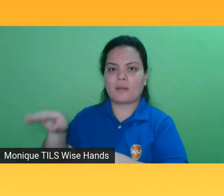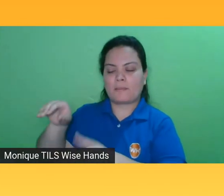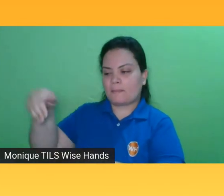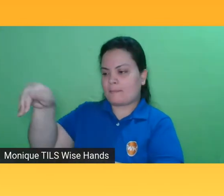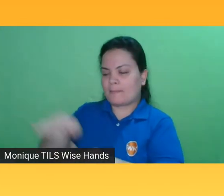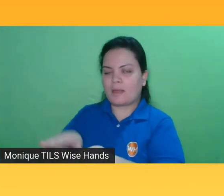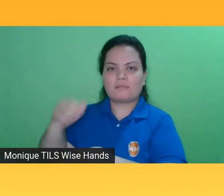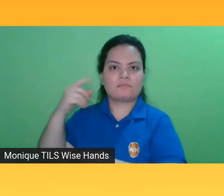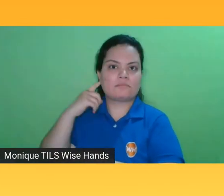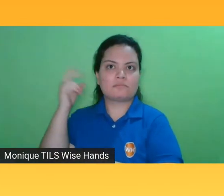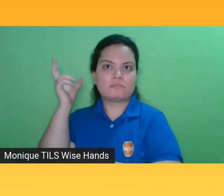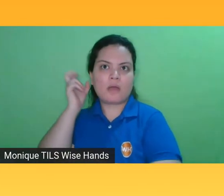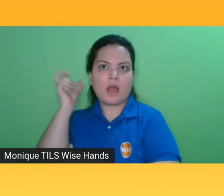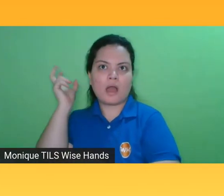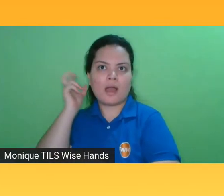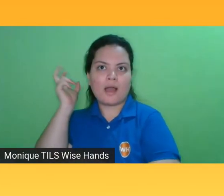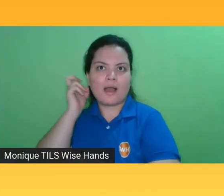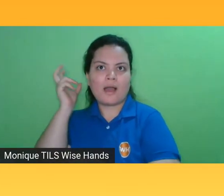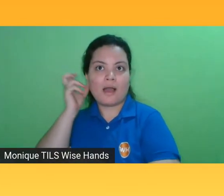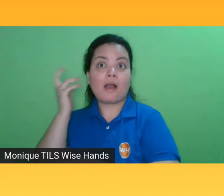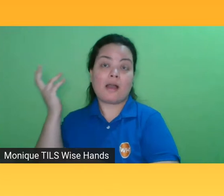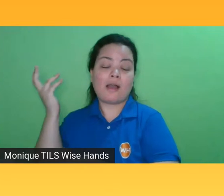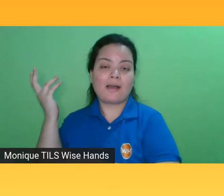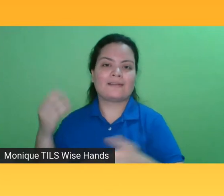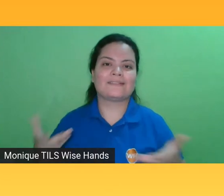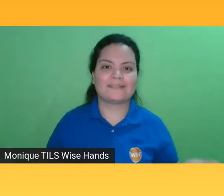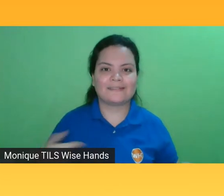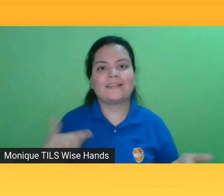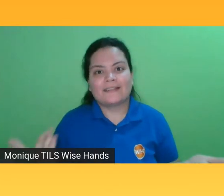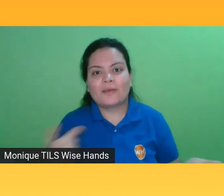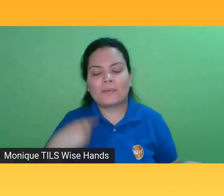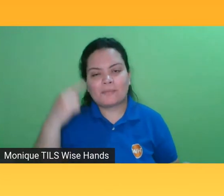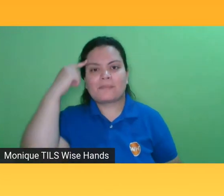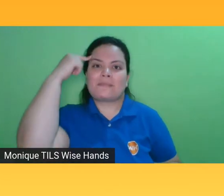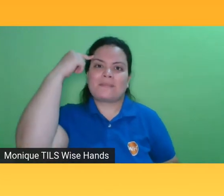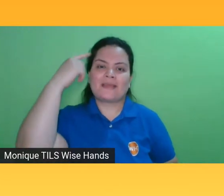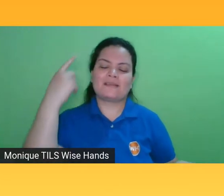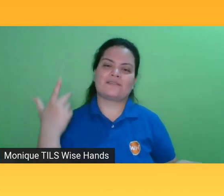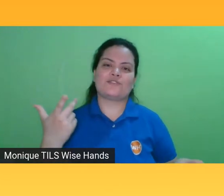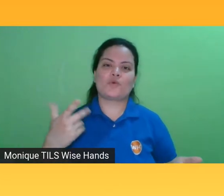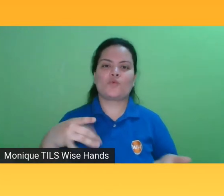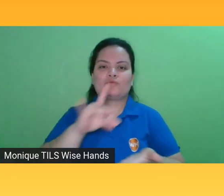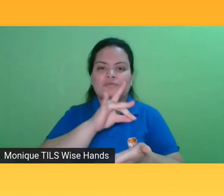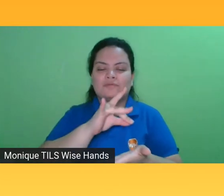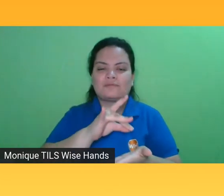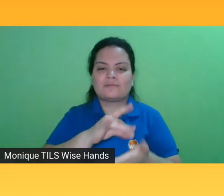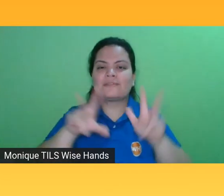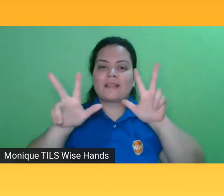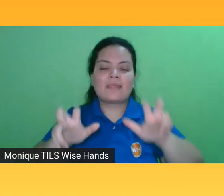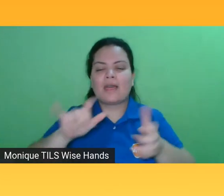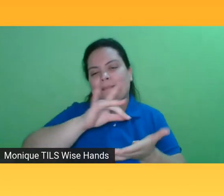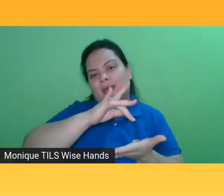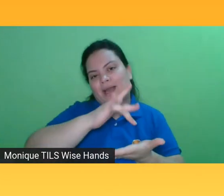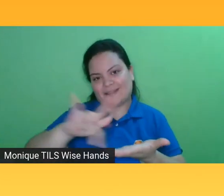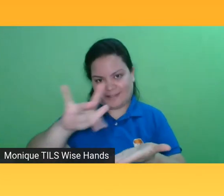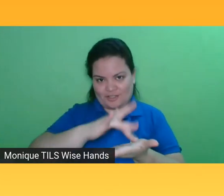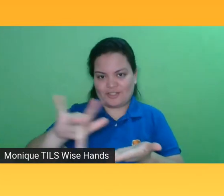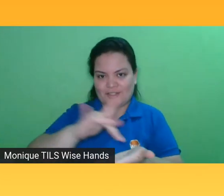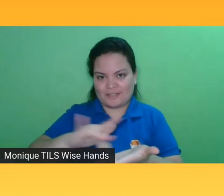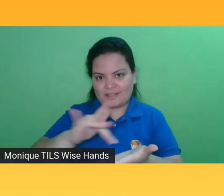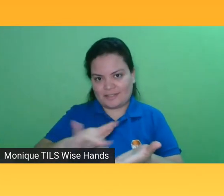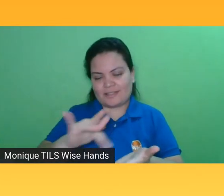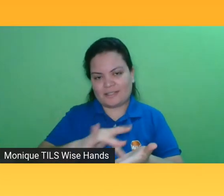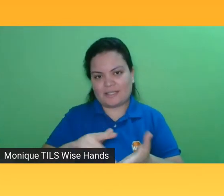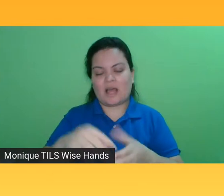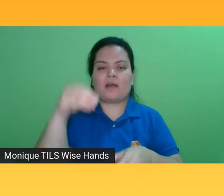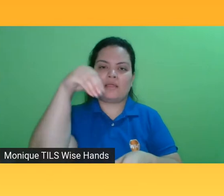Mas eu acho que a entrada do digital, tanto para e-book quanto para o audiolivro, ele vem através da